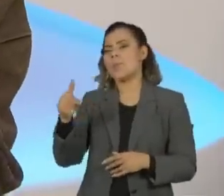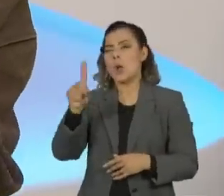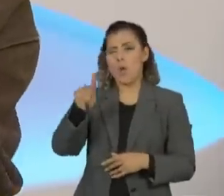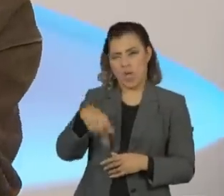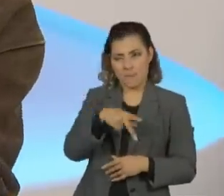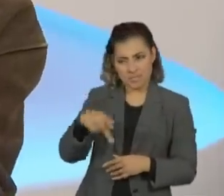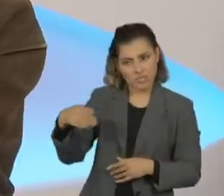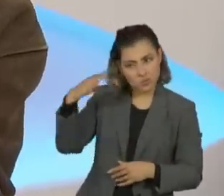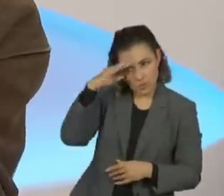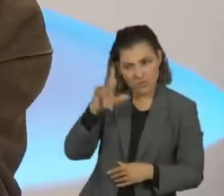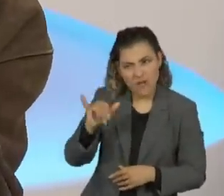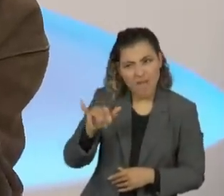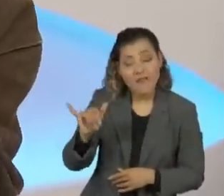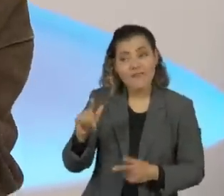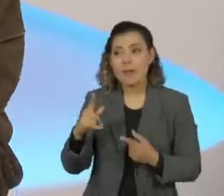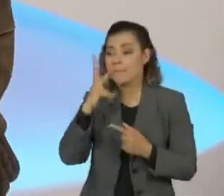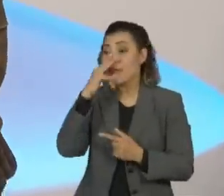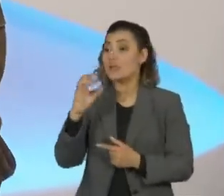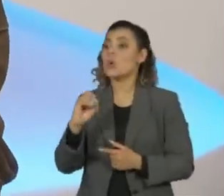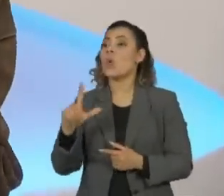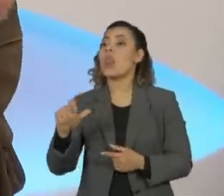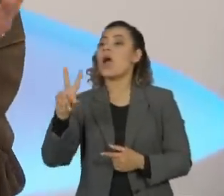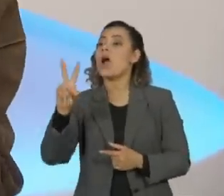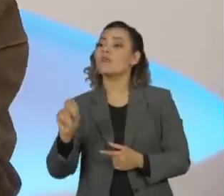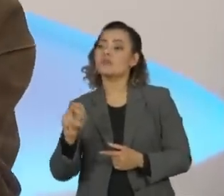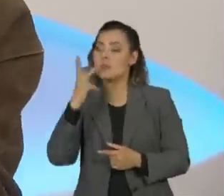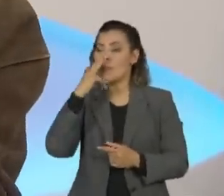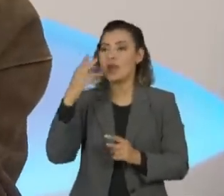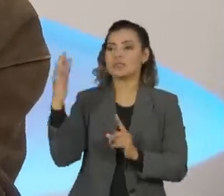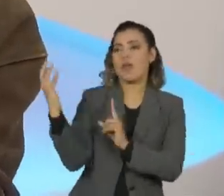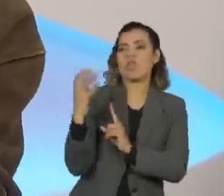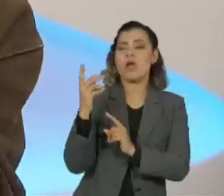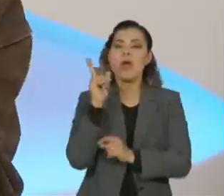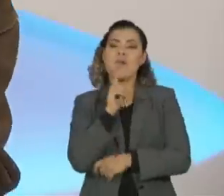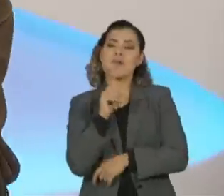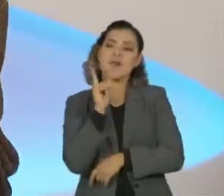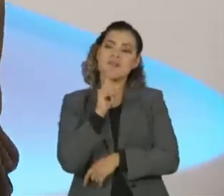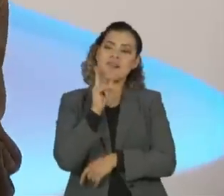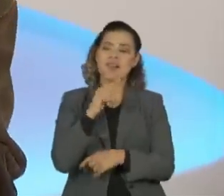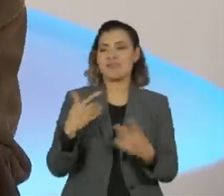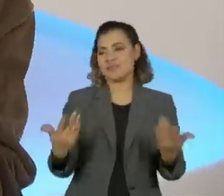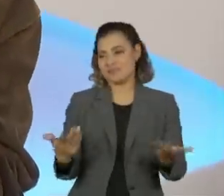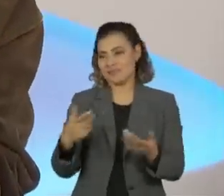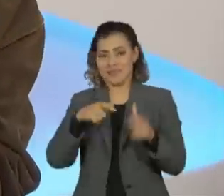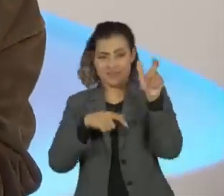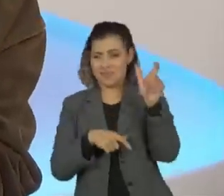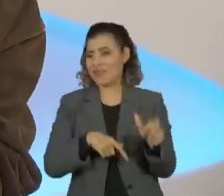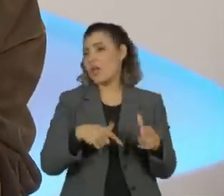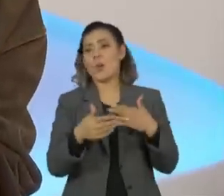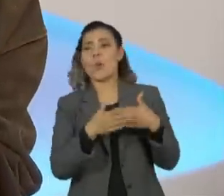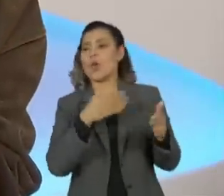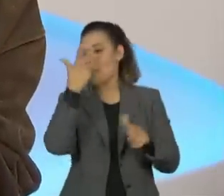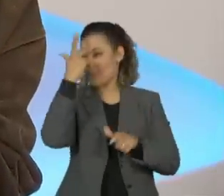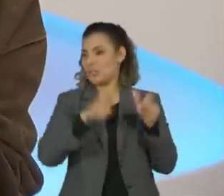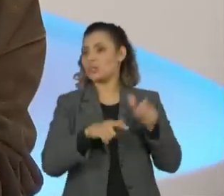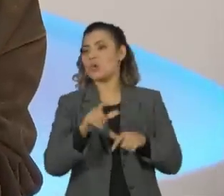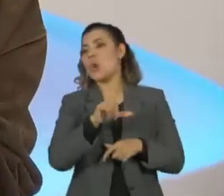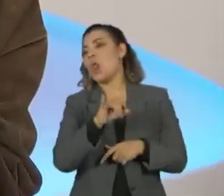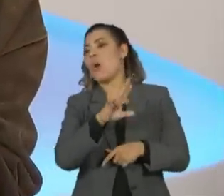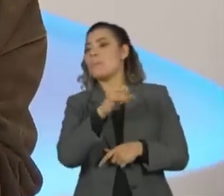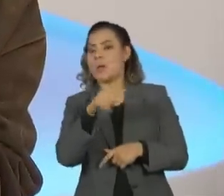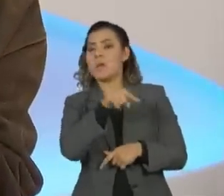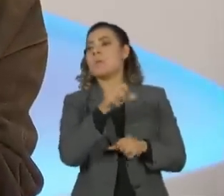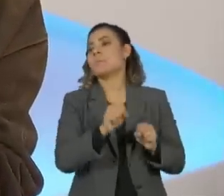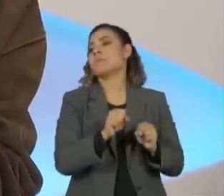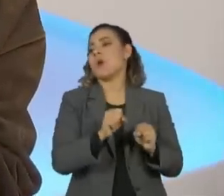como se fosse, ou uma qualidade, ou como se fosse, o país absurdo, como esse, até um cara como o Lobão poderia ser presidente. Eu dei uma